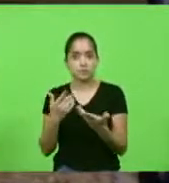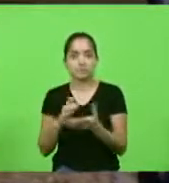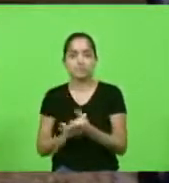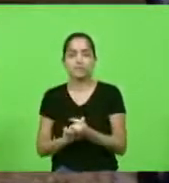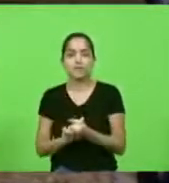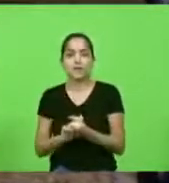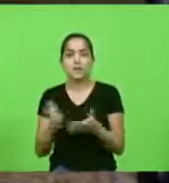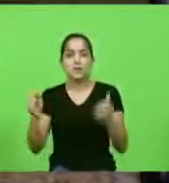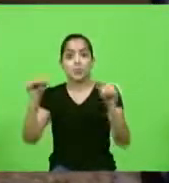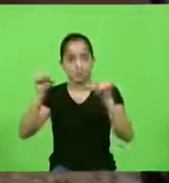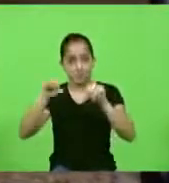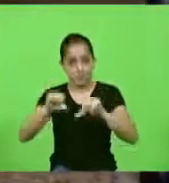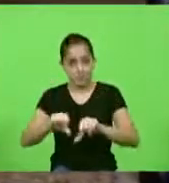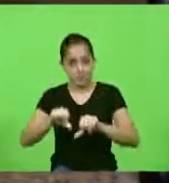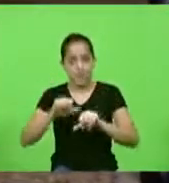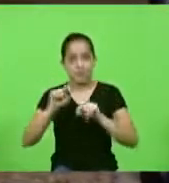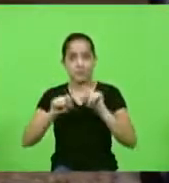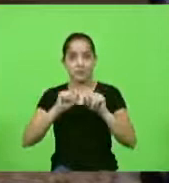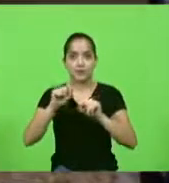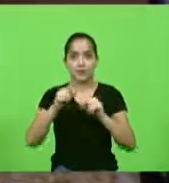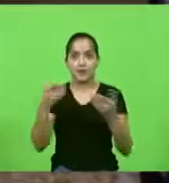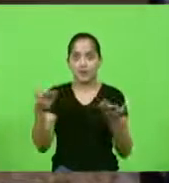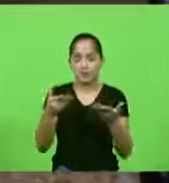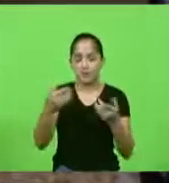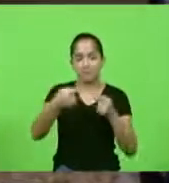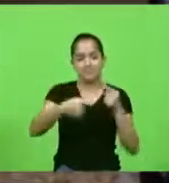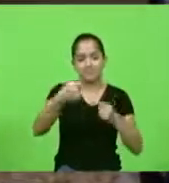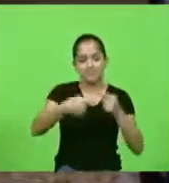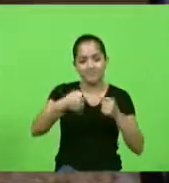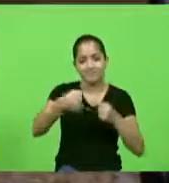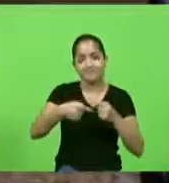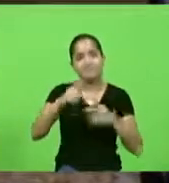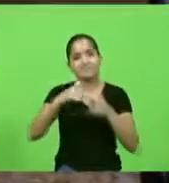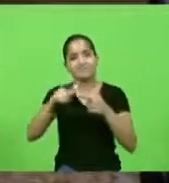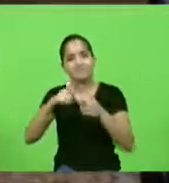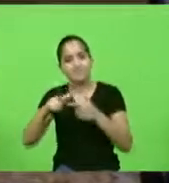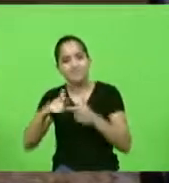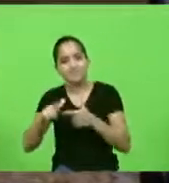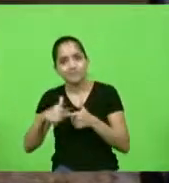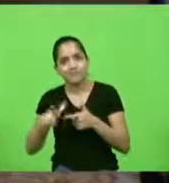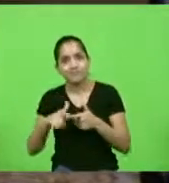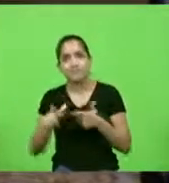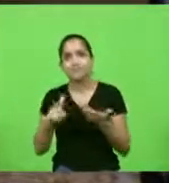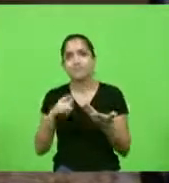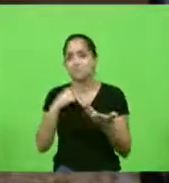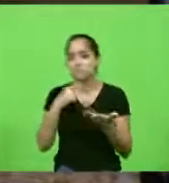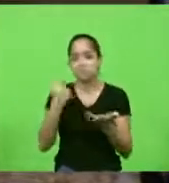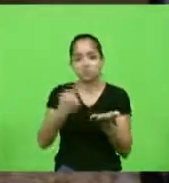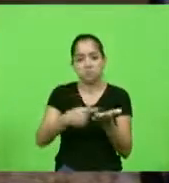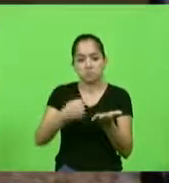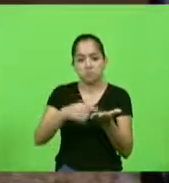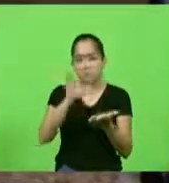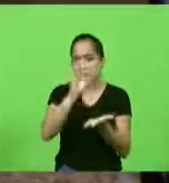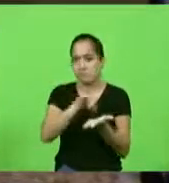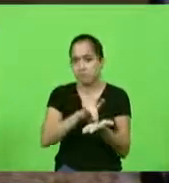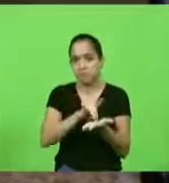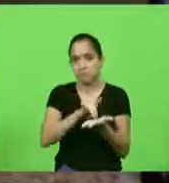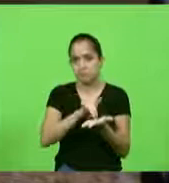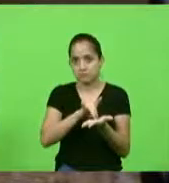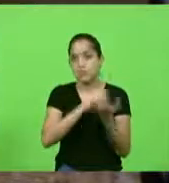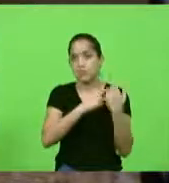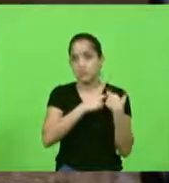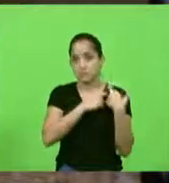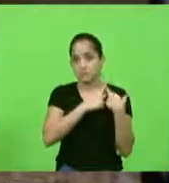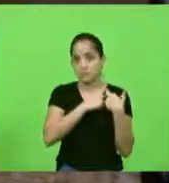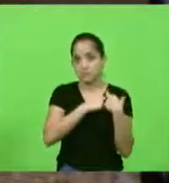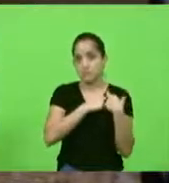que além de agora essa situação política toda nos indicar que nós não teremos um compromisso real com a nossa responsabilidade